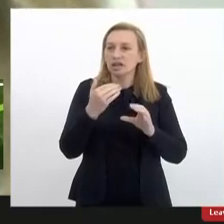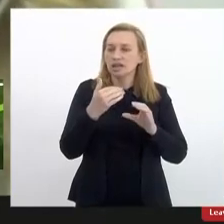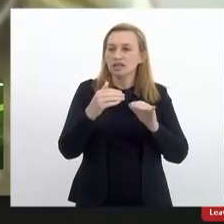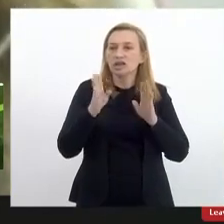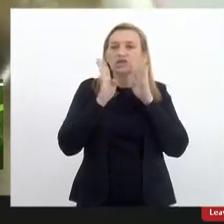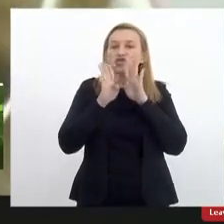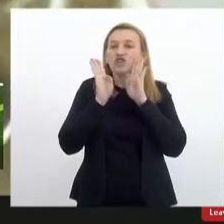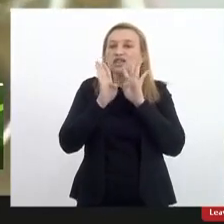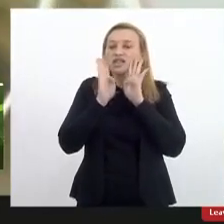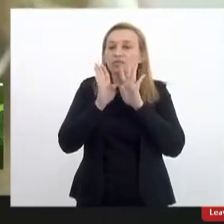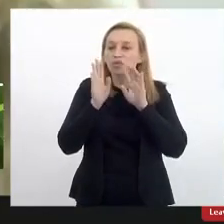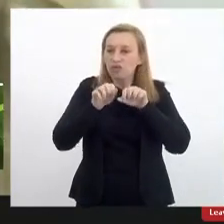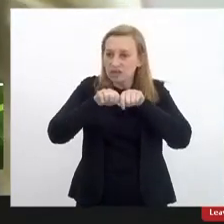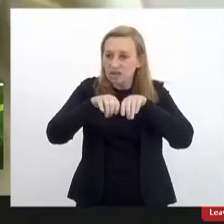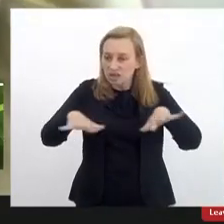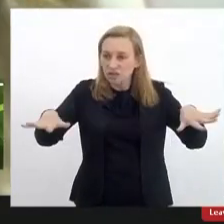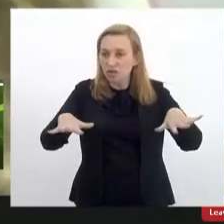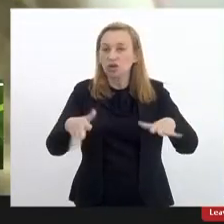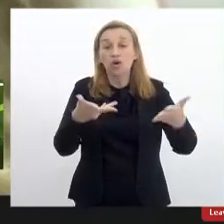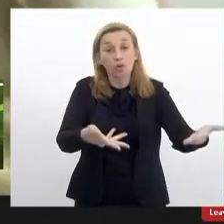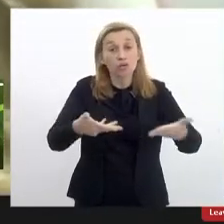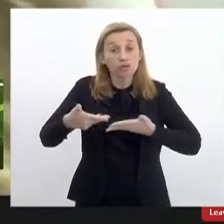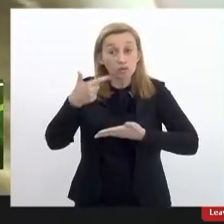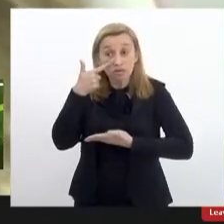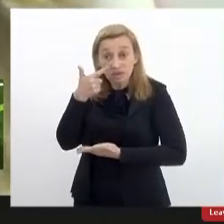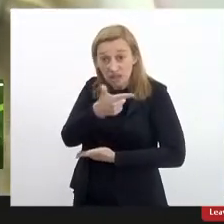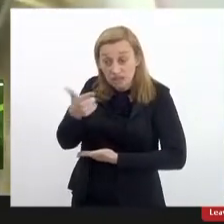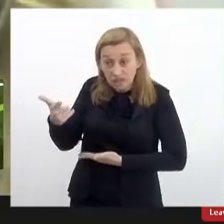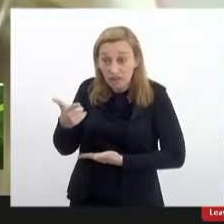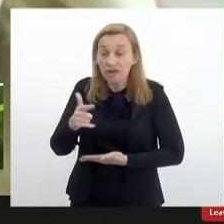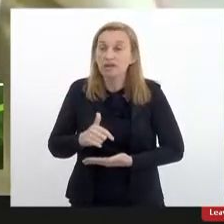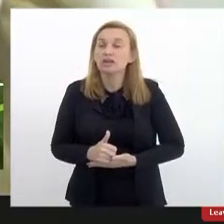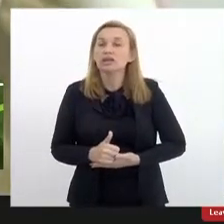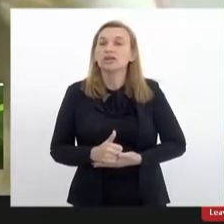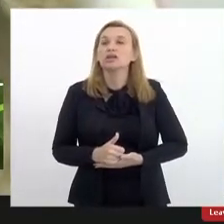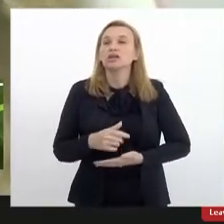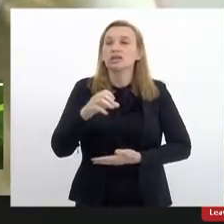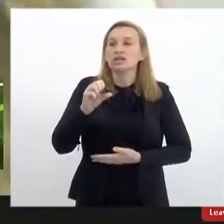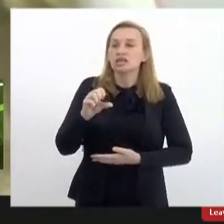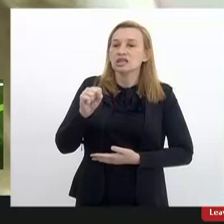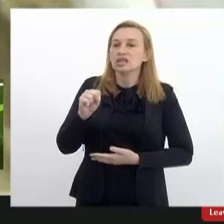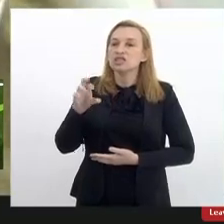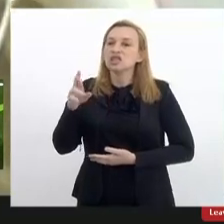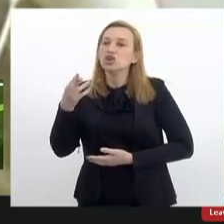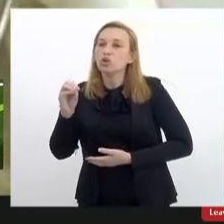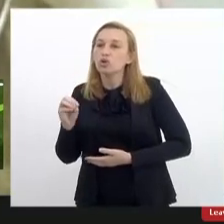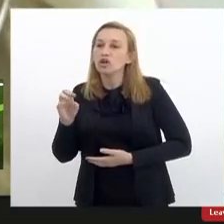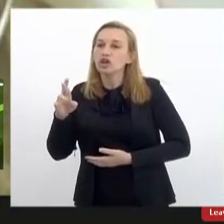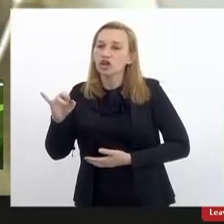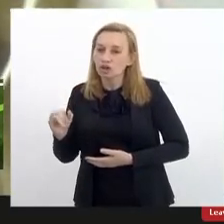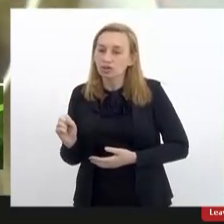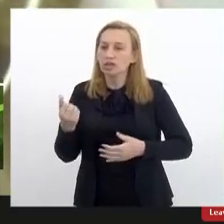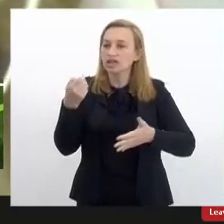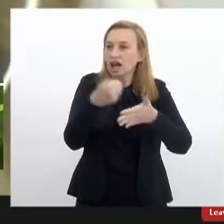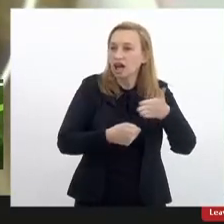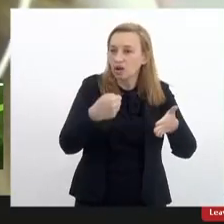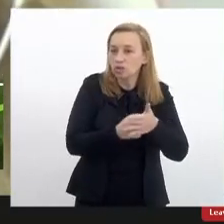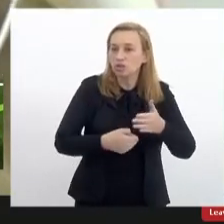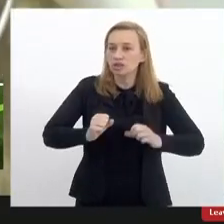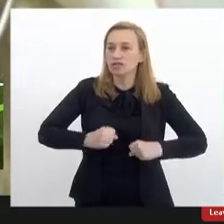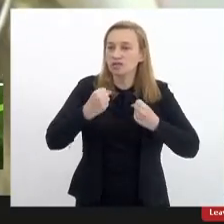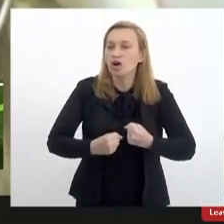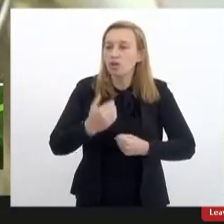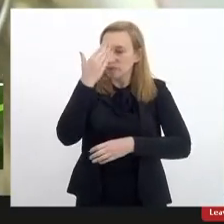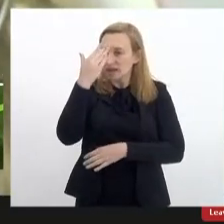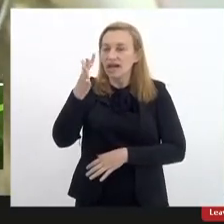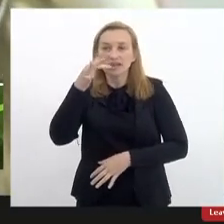luta nós estamos convidando vocês aí para assistirem esse processo e o Cipro Rio continua na luta firme muito obrigada Flávio